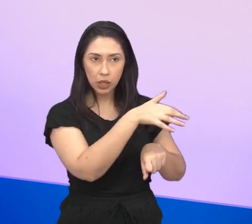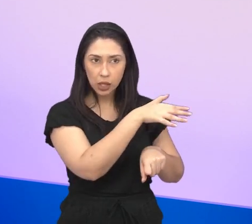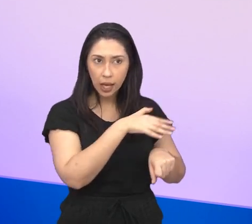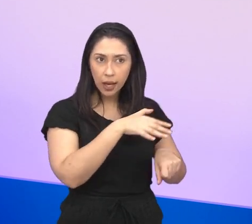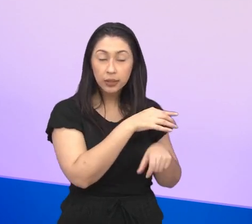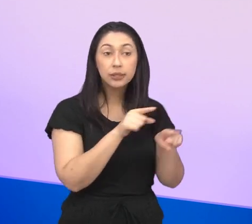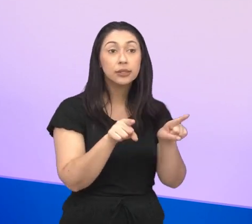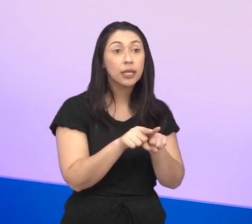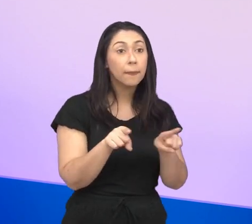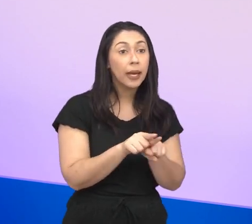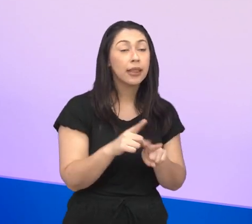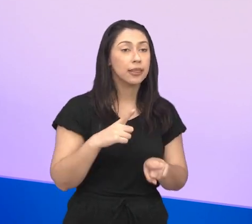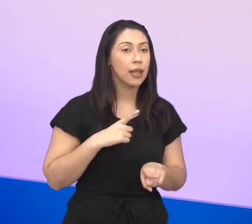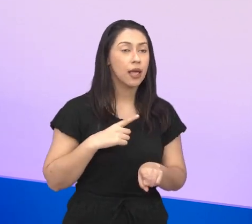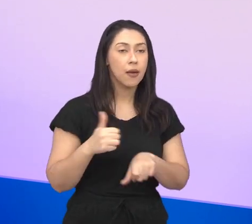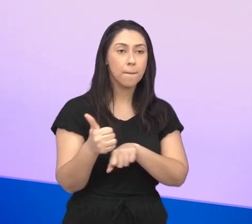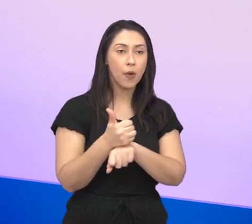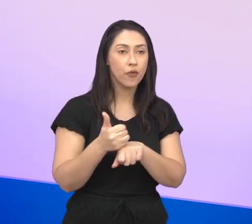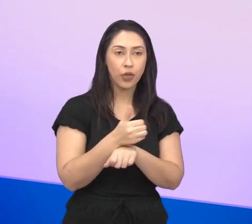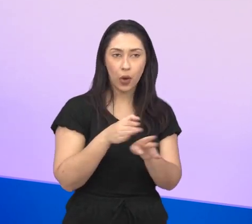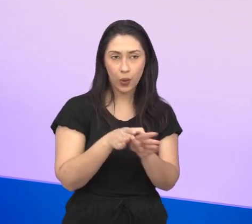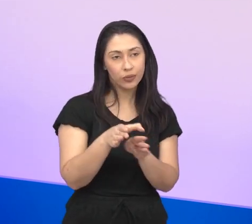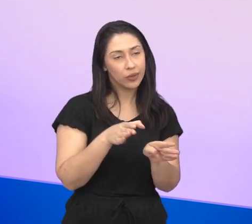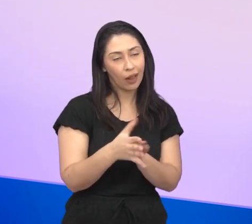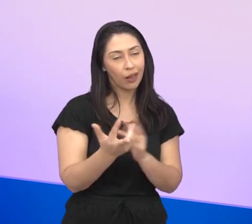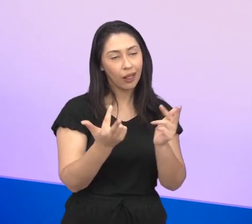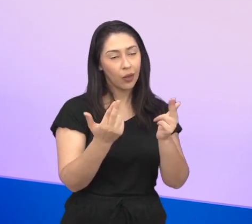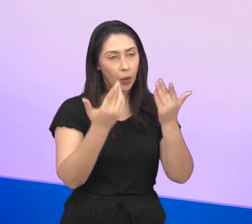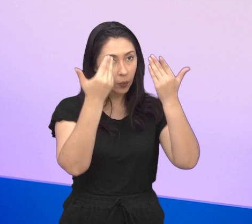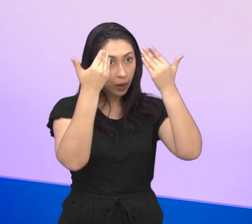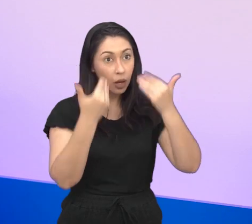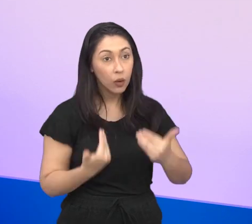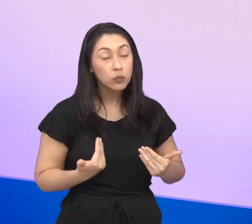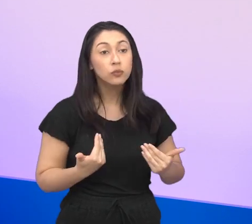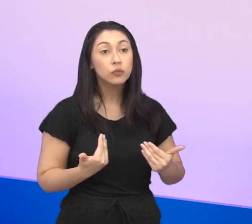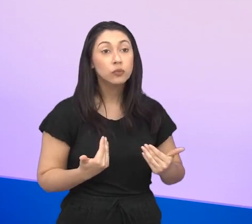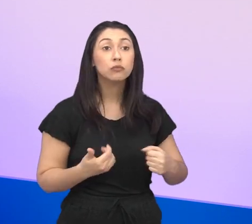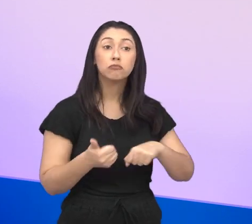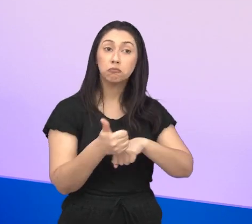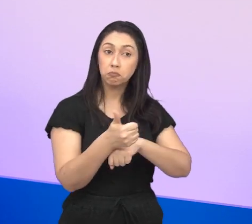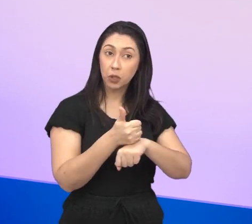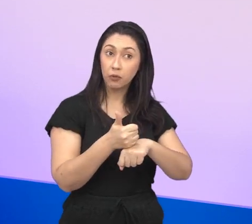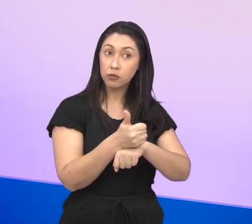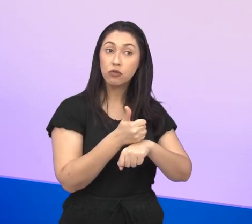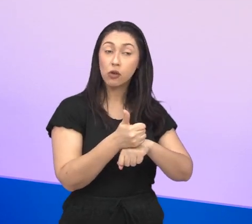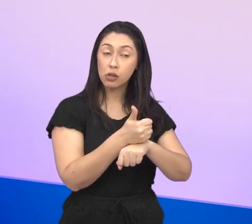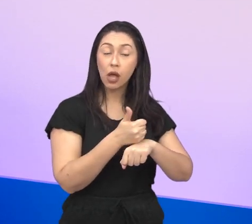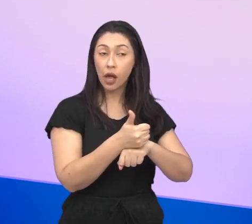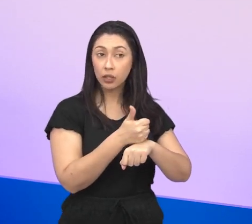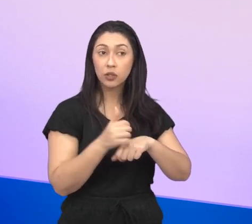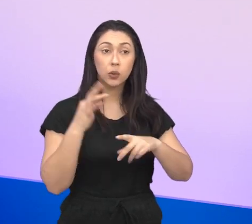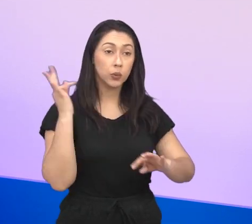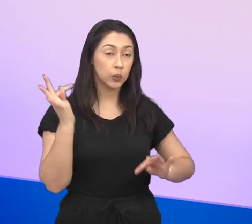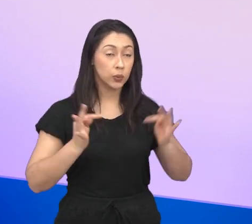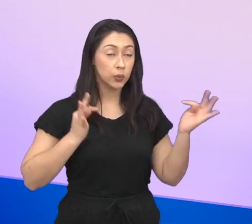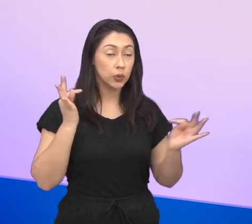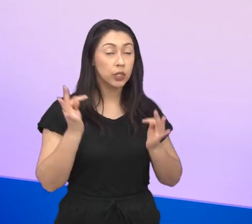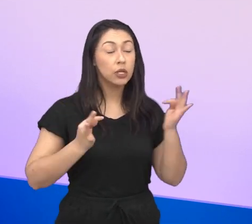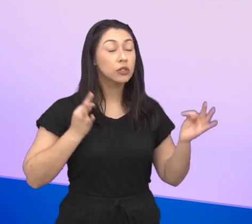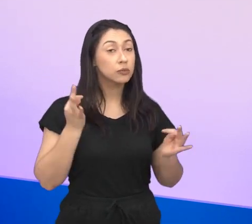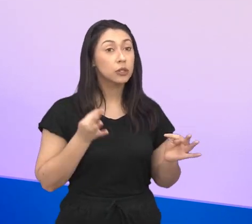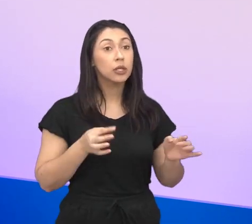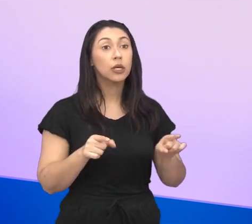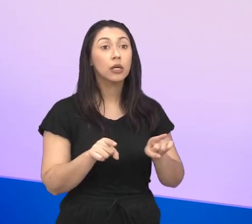área, nós temos também os conselheiros, né, do qual eu faço parte, que também são profissionais ligados ao turismo e